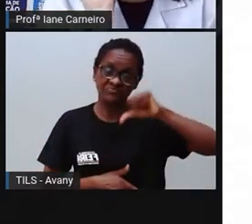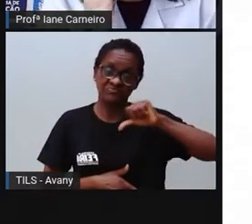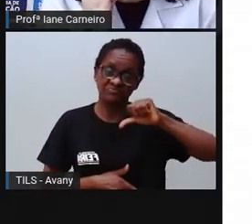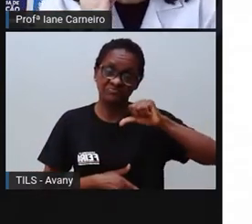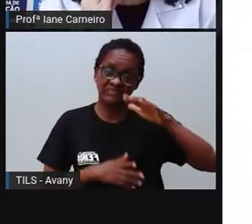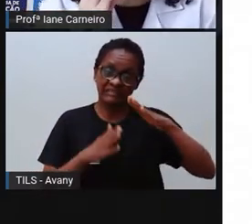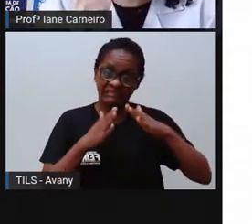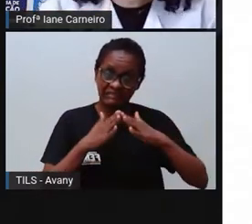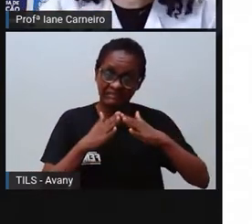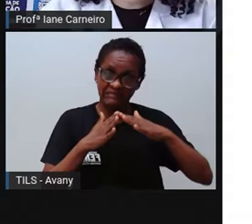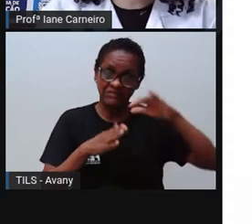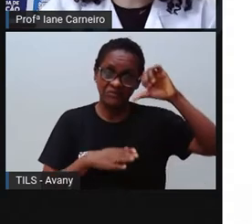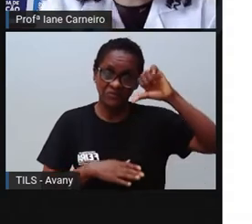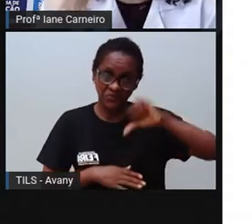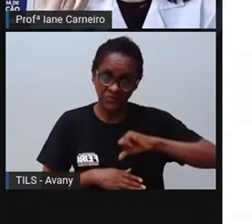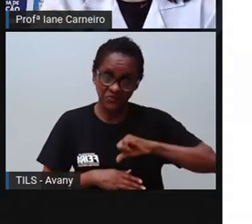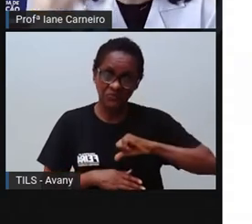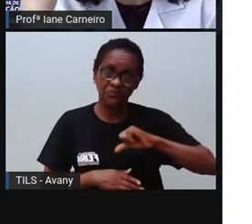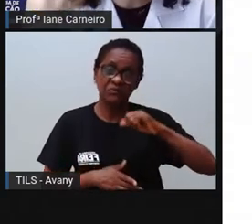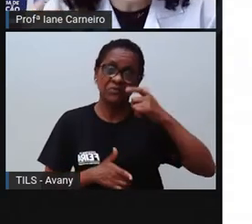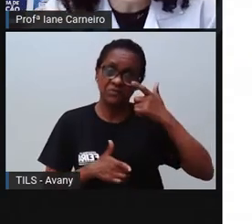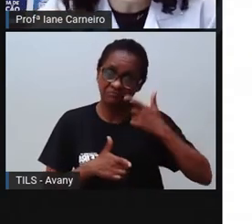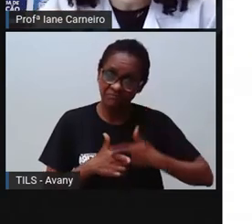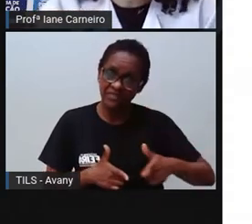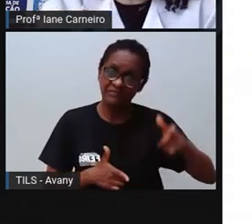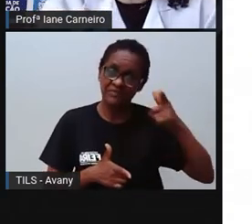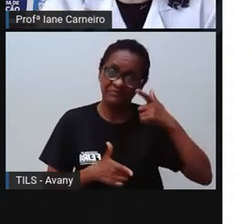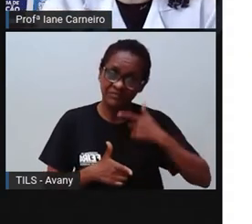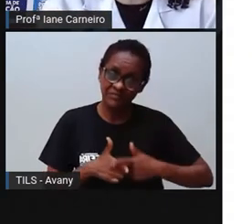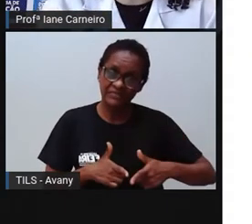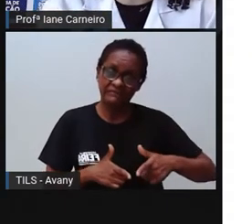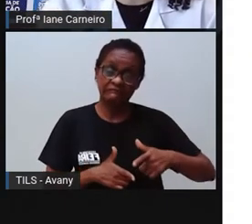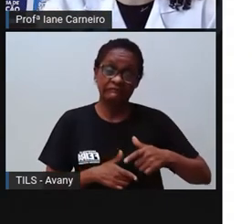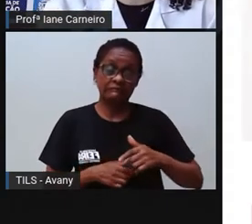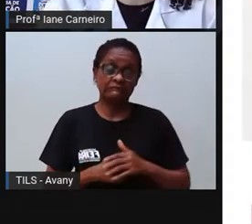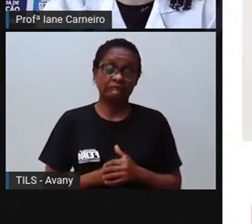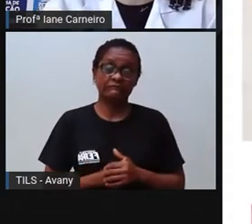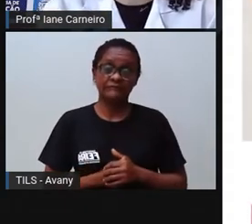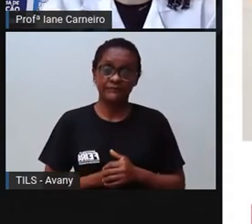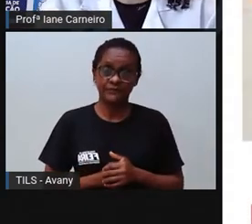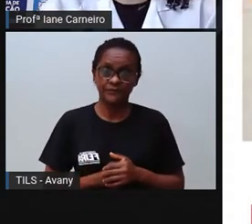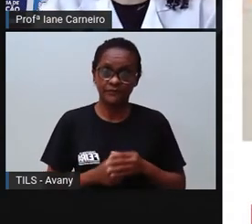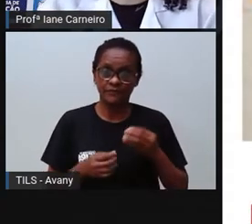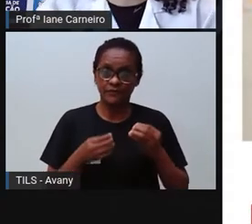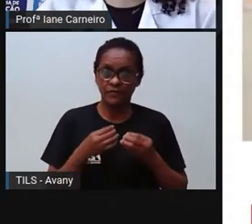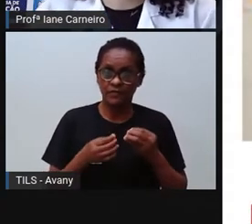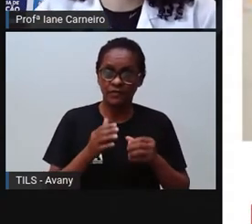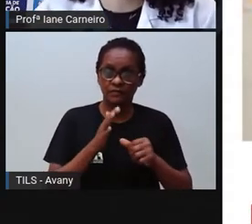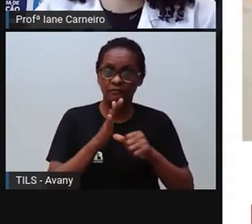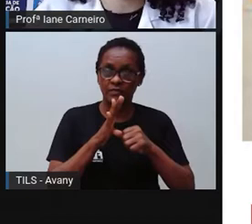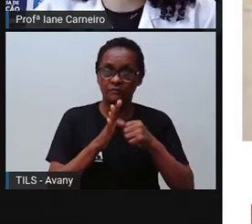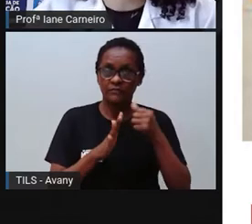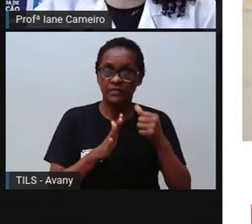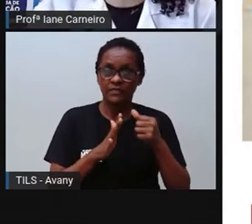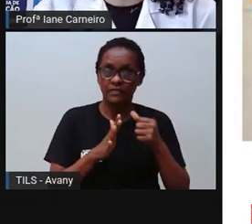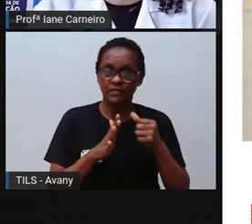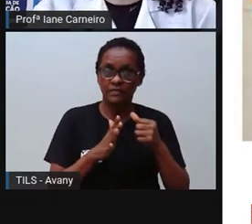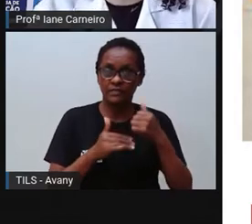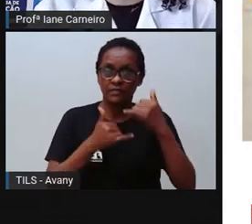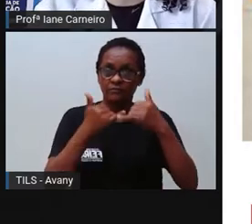totalmente segura, certo? Podem prejudicar a segurança da casa de vocês. A primeira coisa, ó,